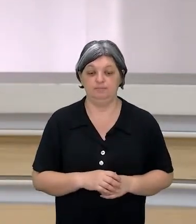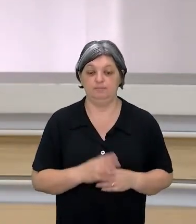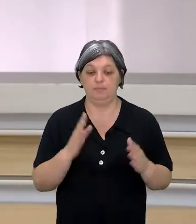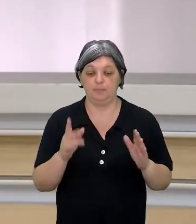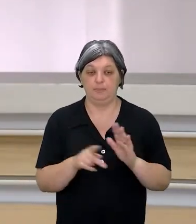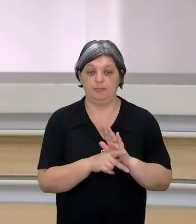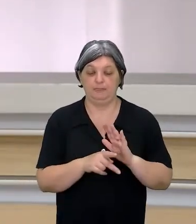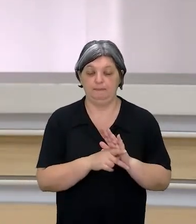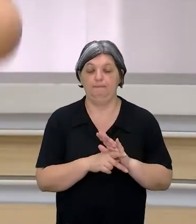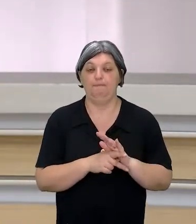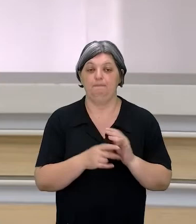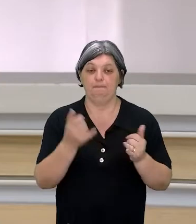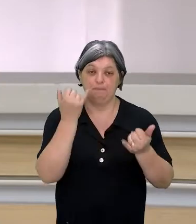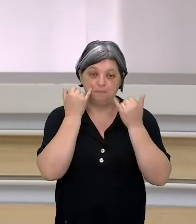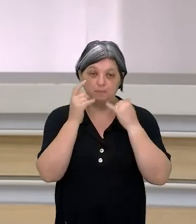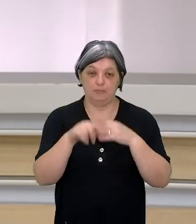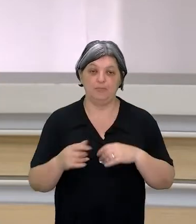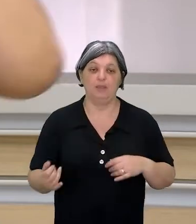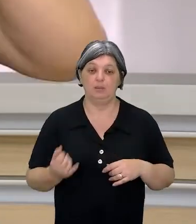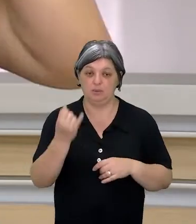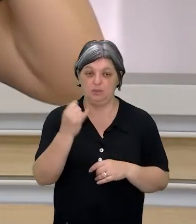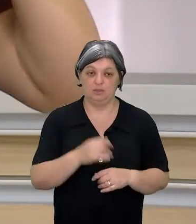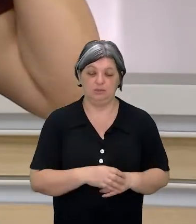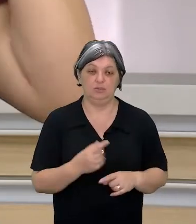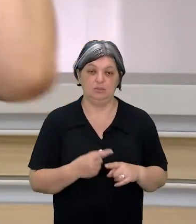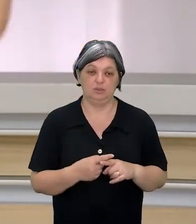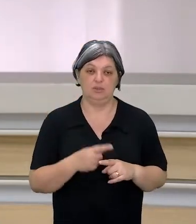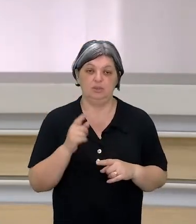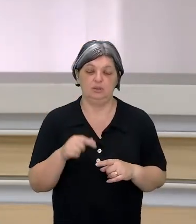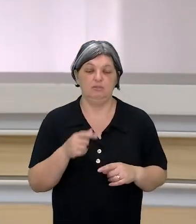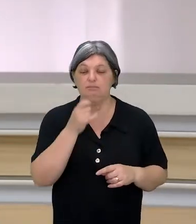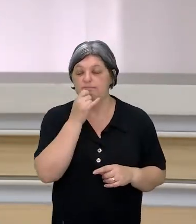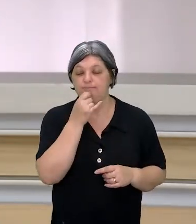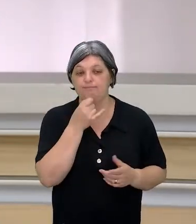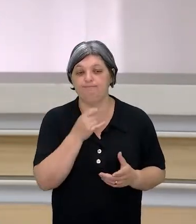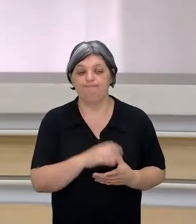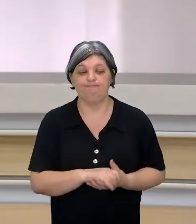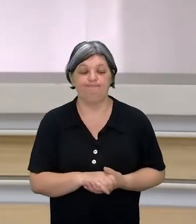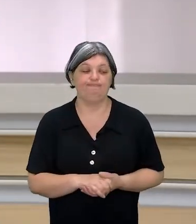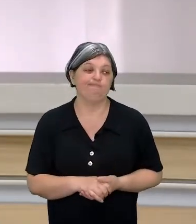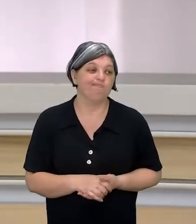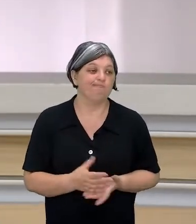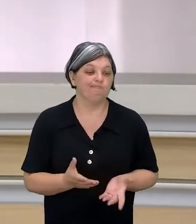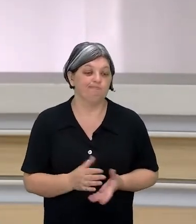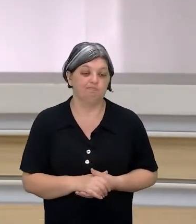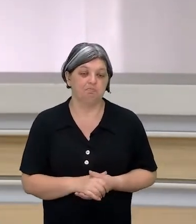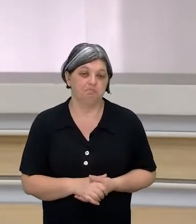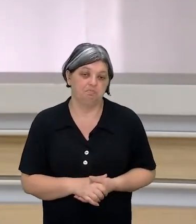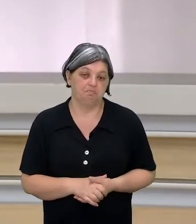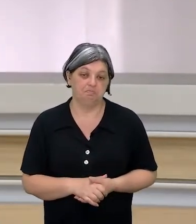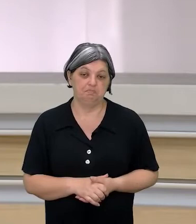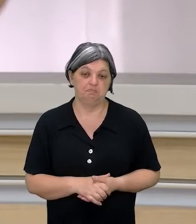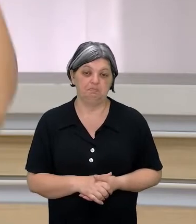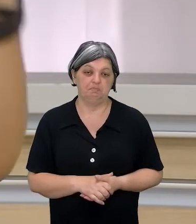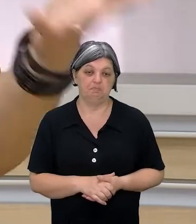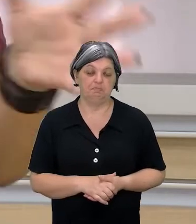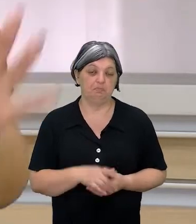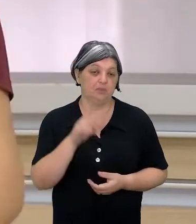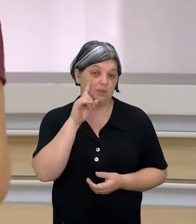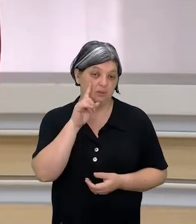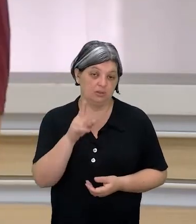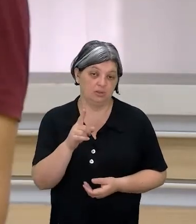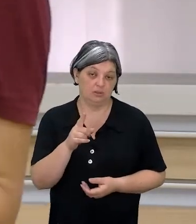informação muito importante, porque ao informar, eu chegar para você e falar, gente, sei lá, dia